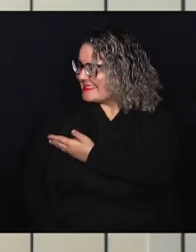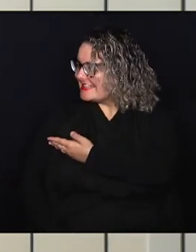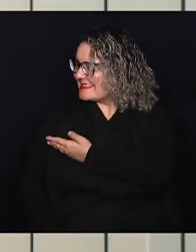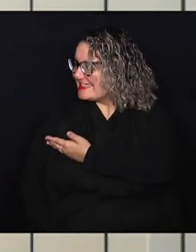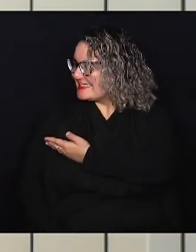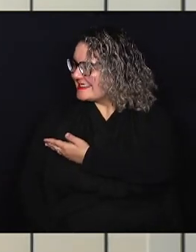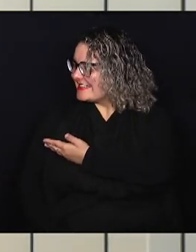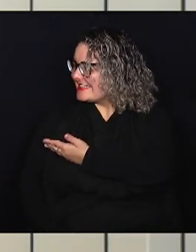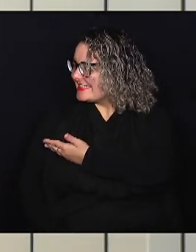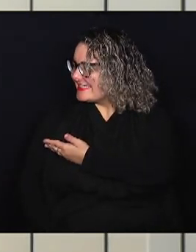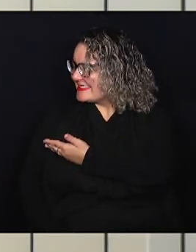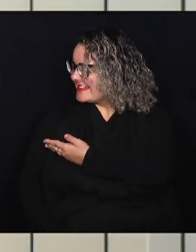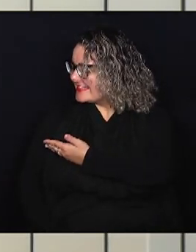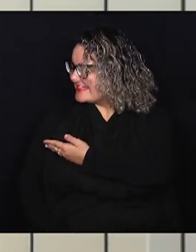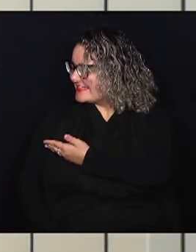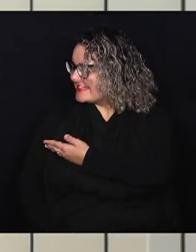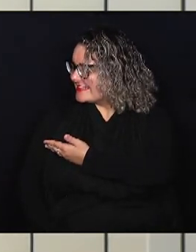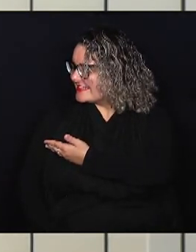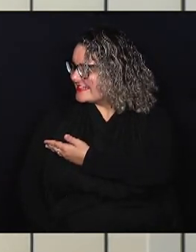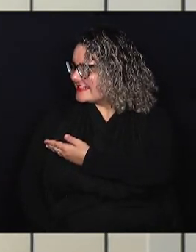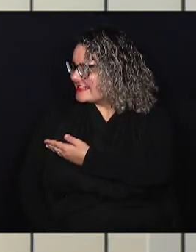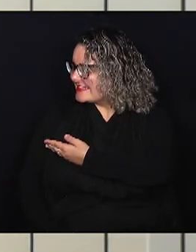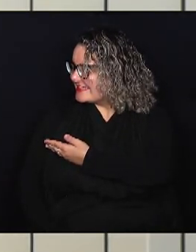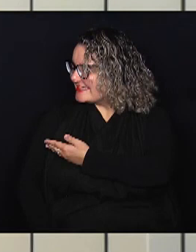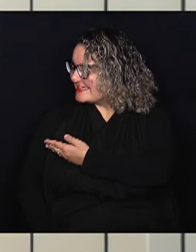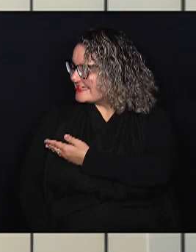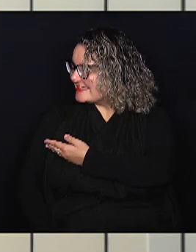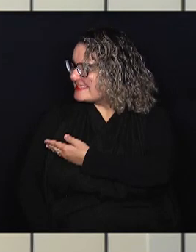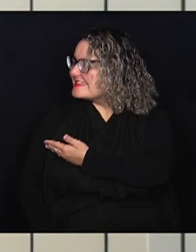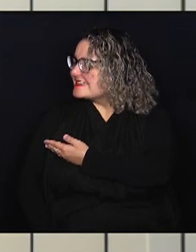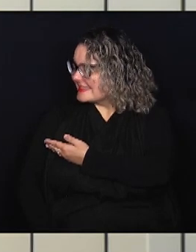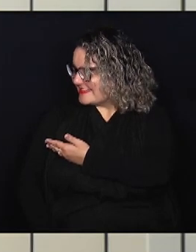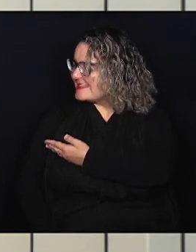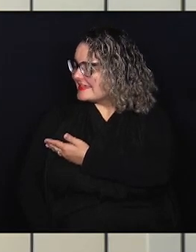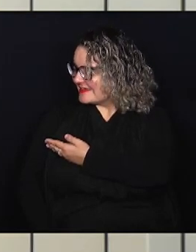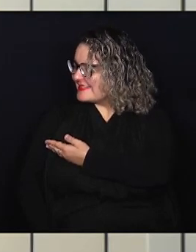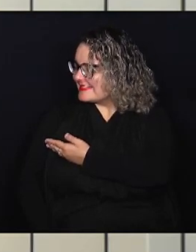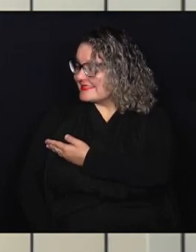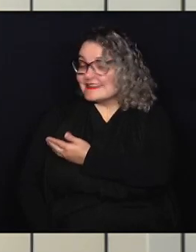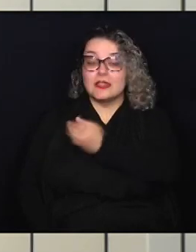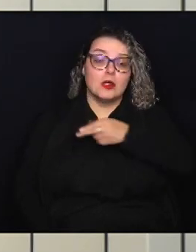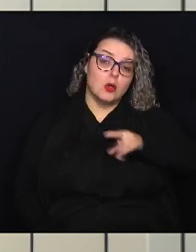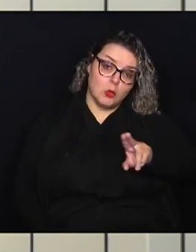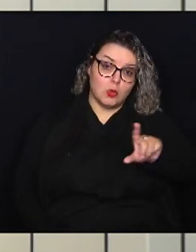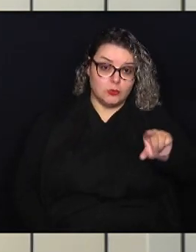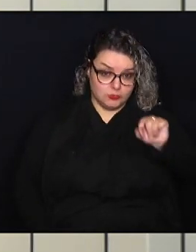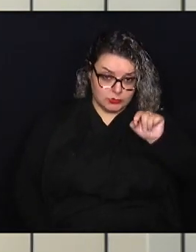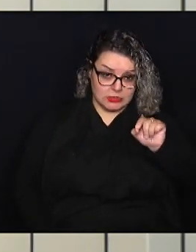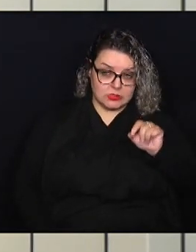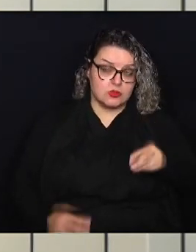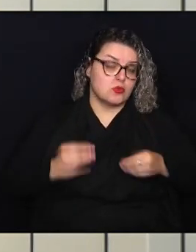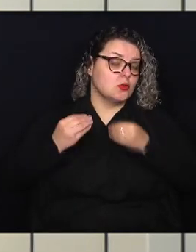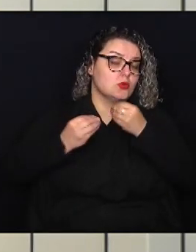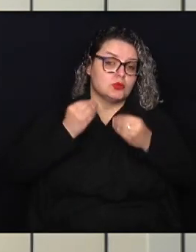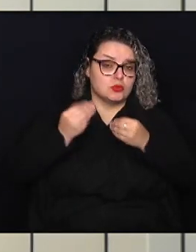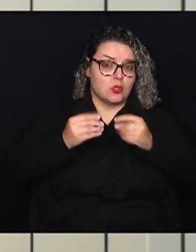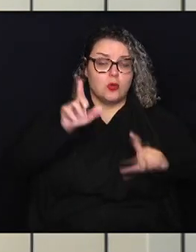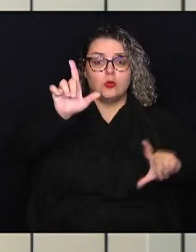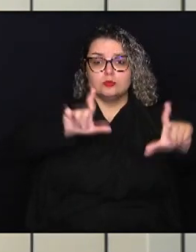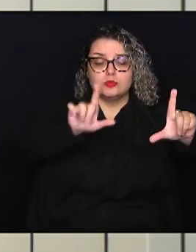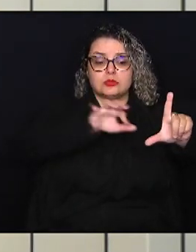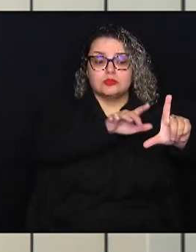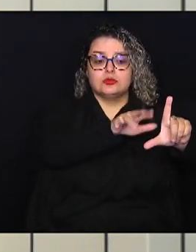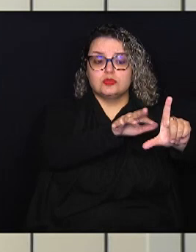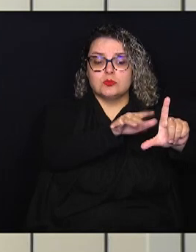978293776 ou você tem uma outra opção para enviar esta